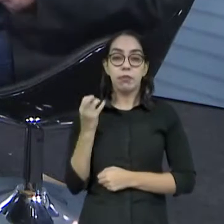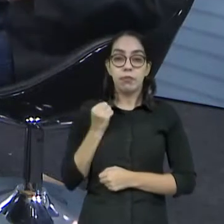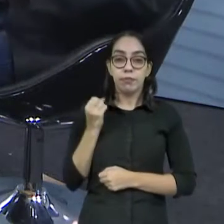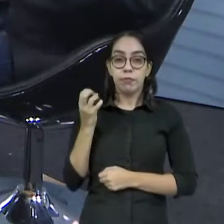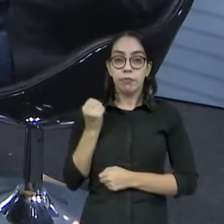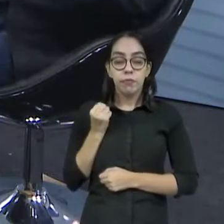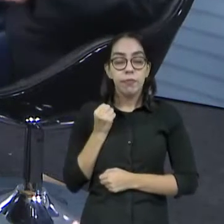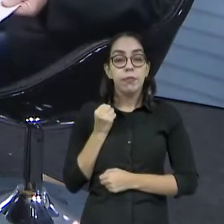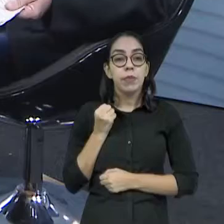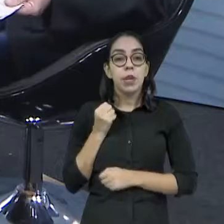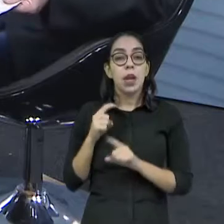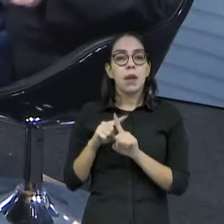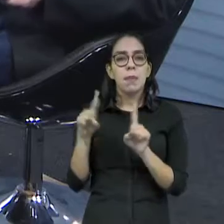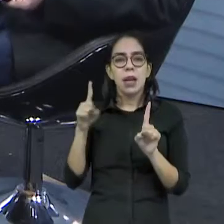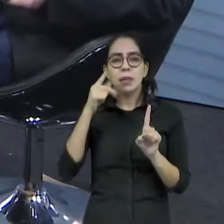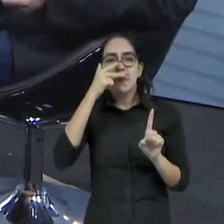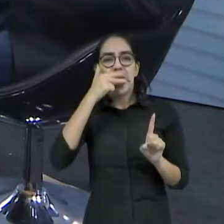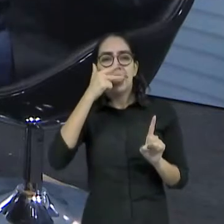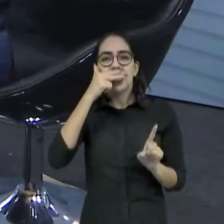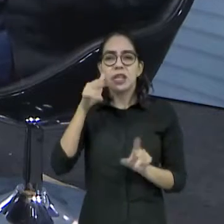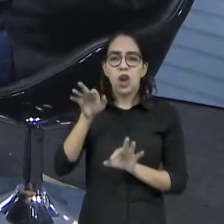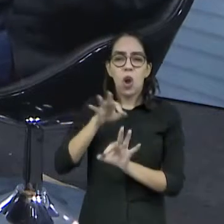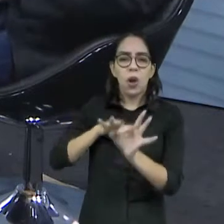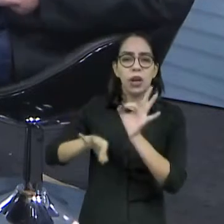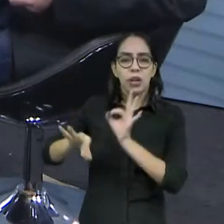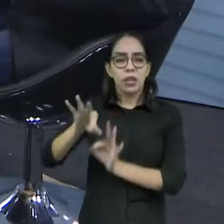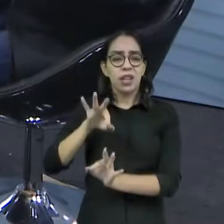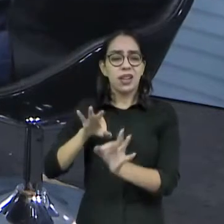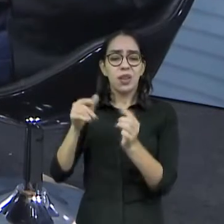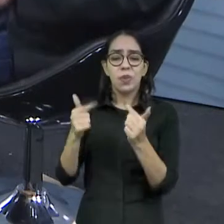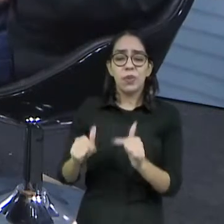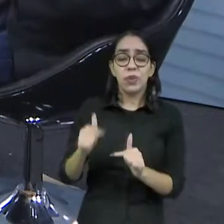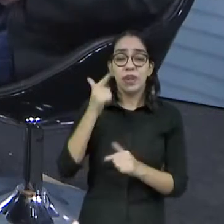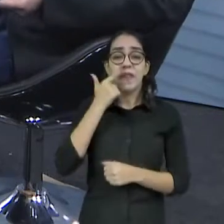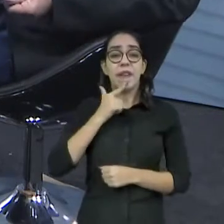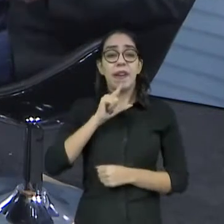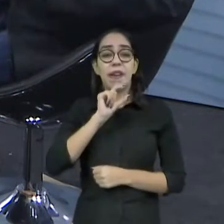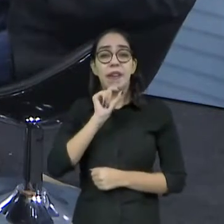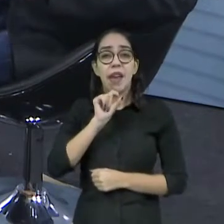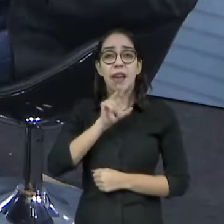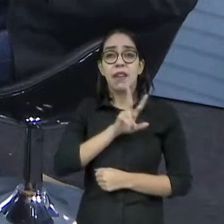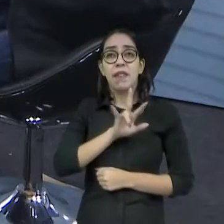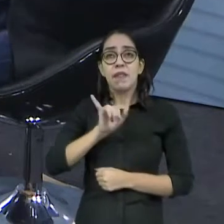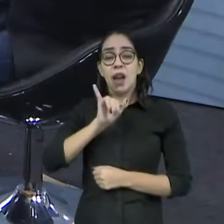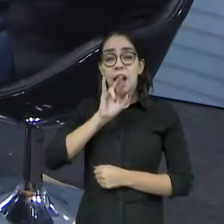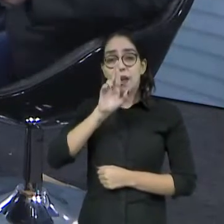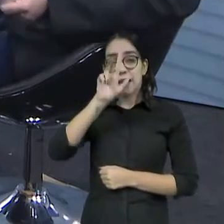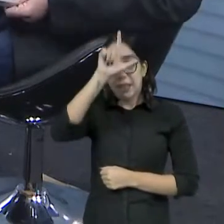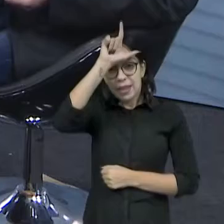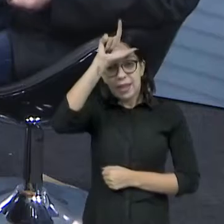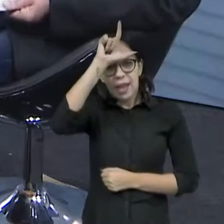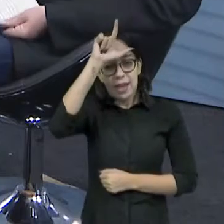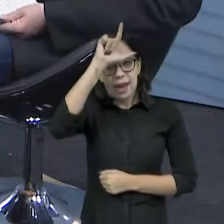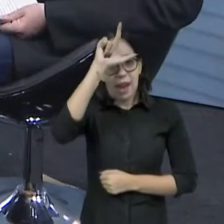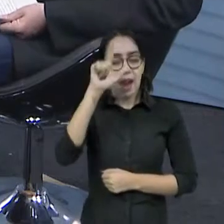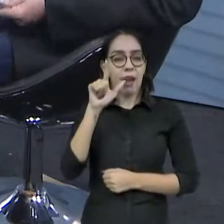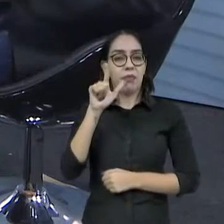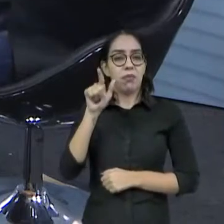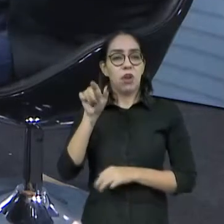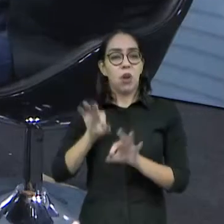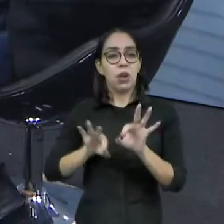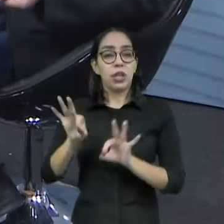Mas eles são desorganizados. preciso quem vai organizar, quem vai induzir isso, quem vai associá-los no